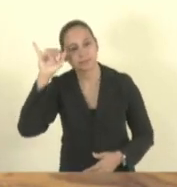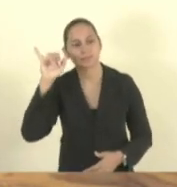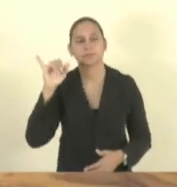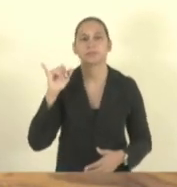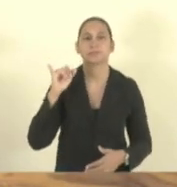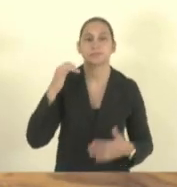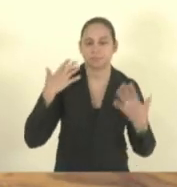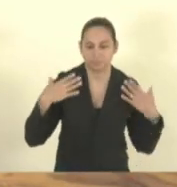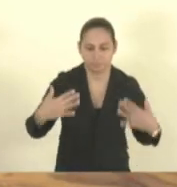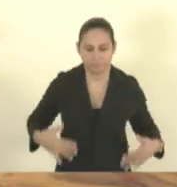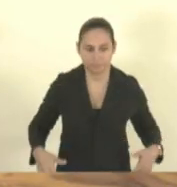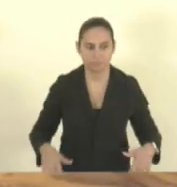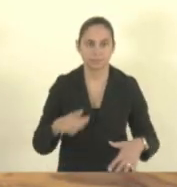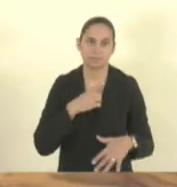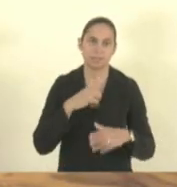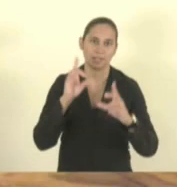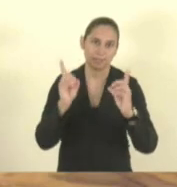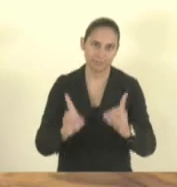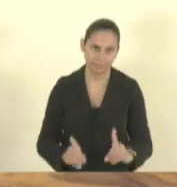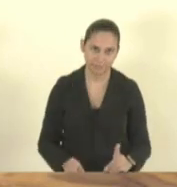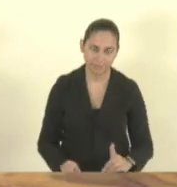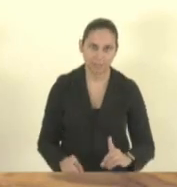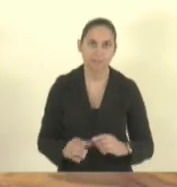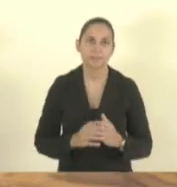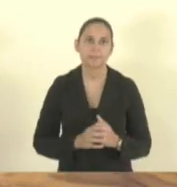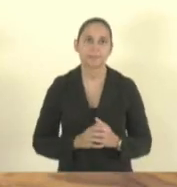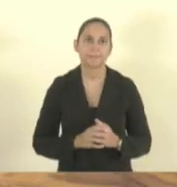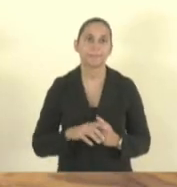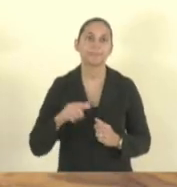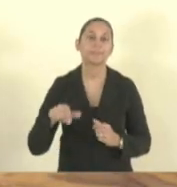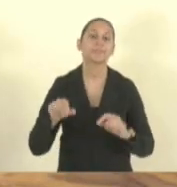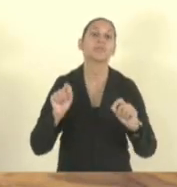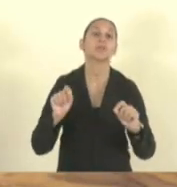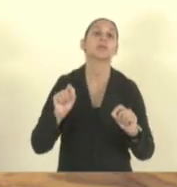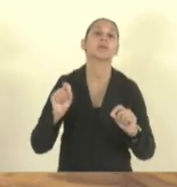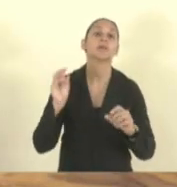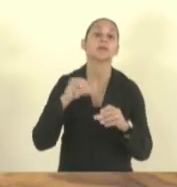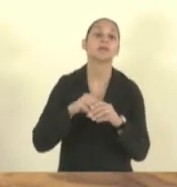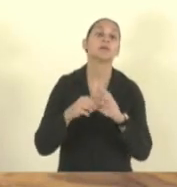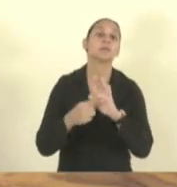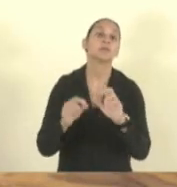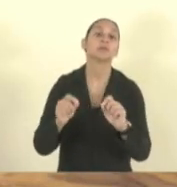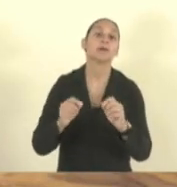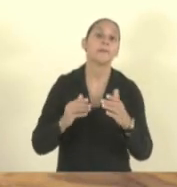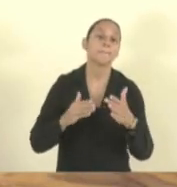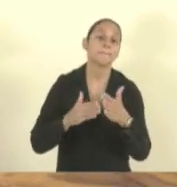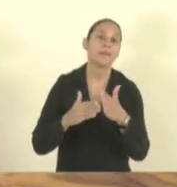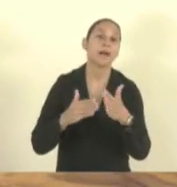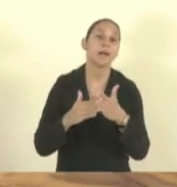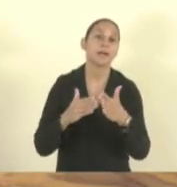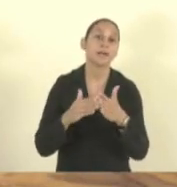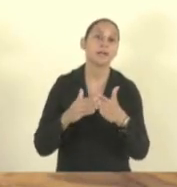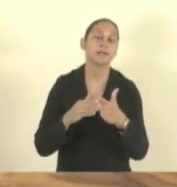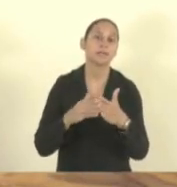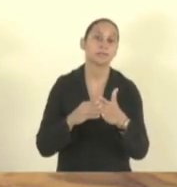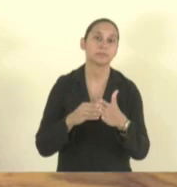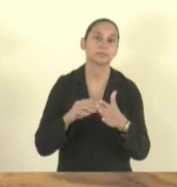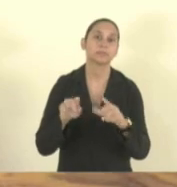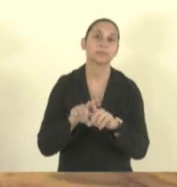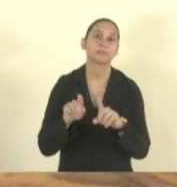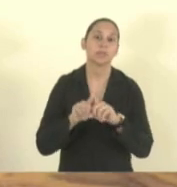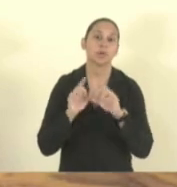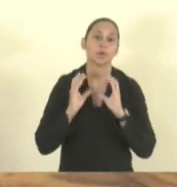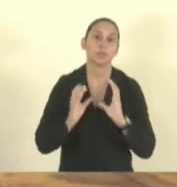E aí o que que eles pedem? Para que as barreiras e as atitudes no comportamento não